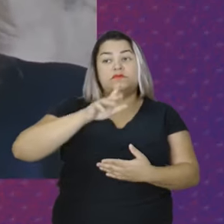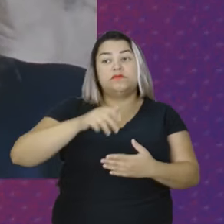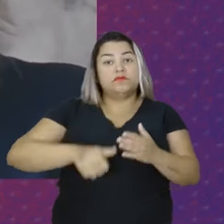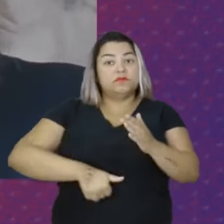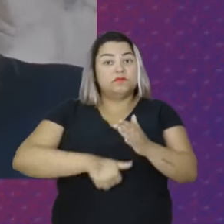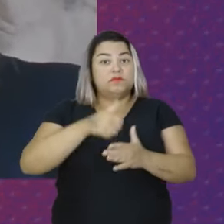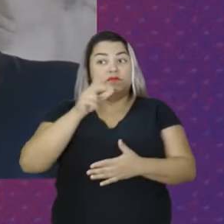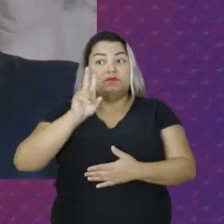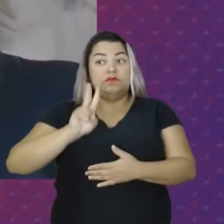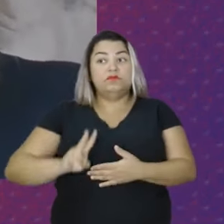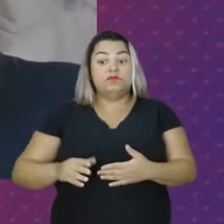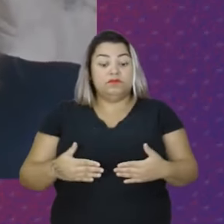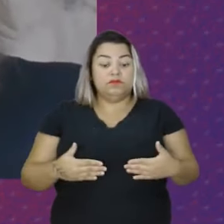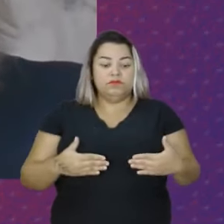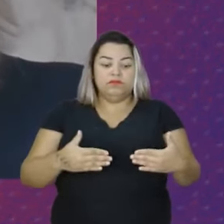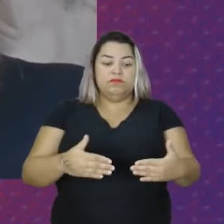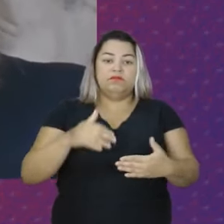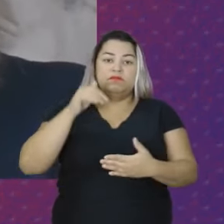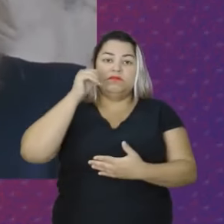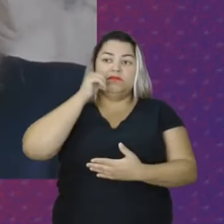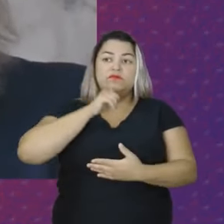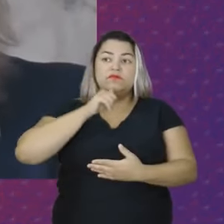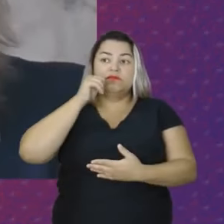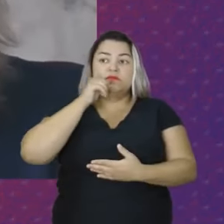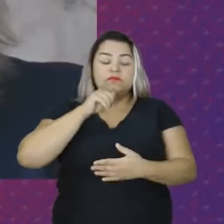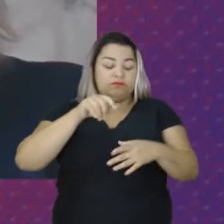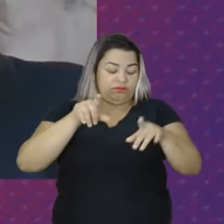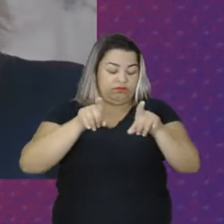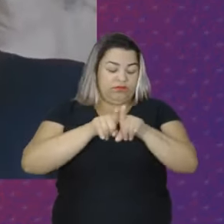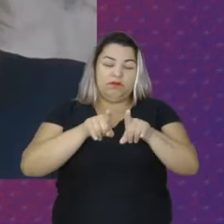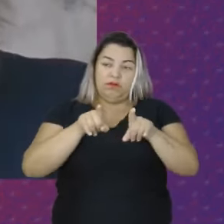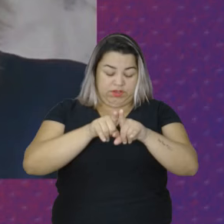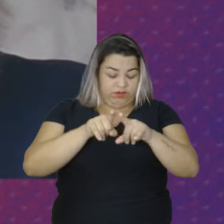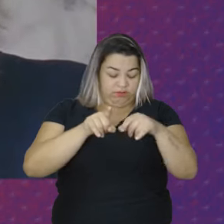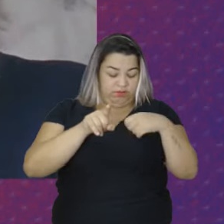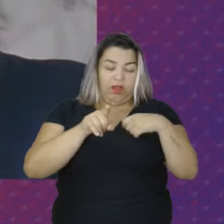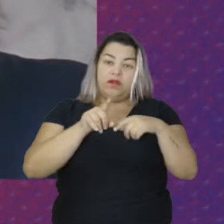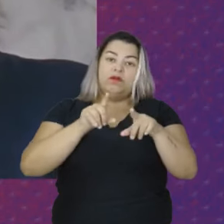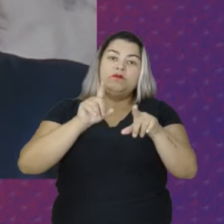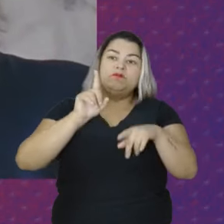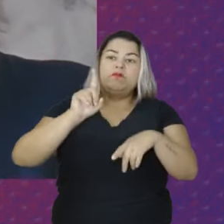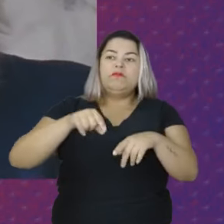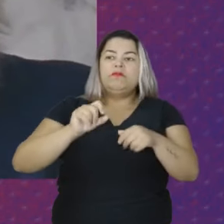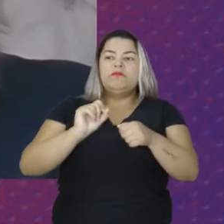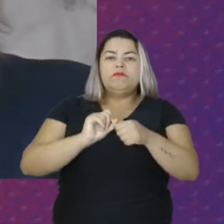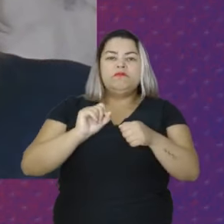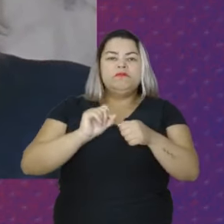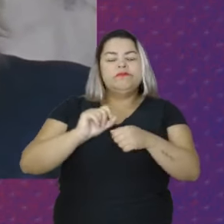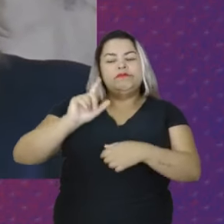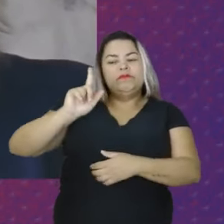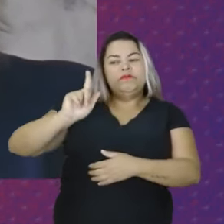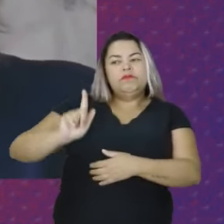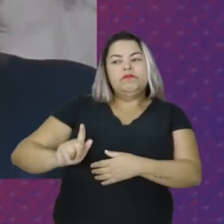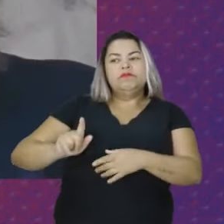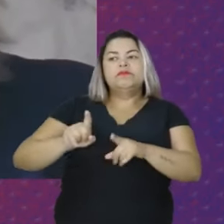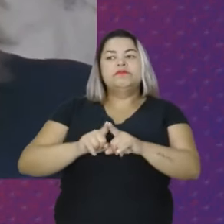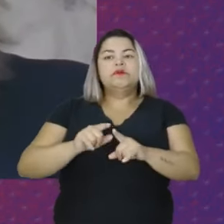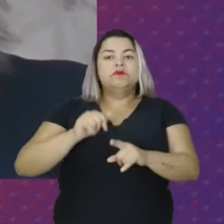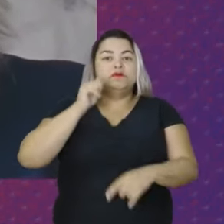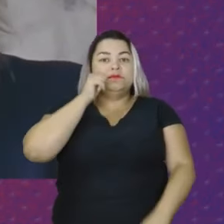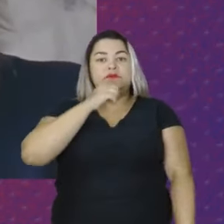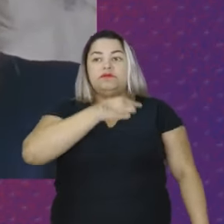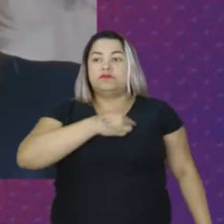país tem um Ministério das Mulheres exclusivamente, está fazendo sob gestão da ministra